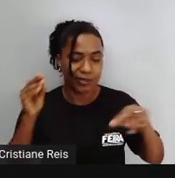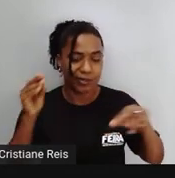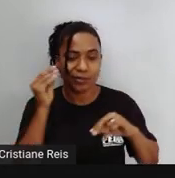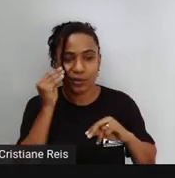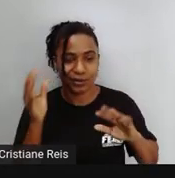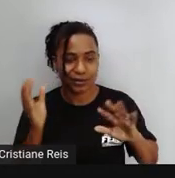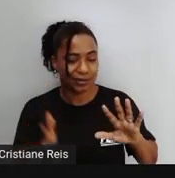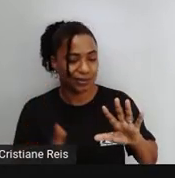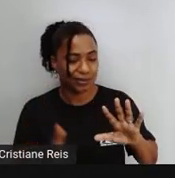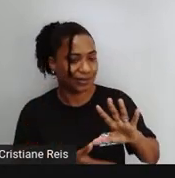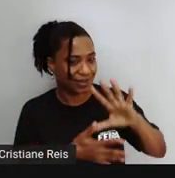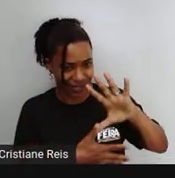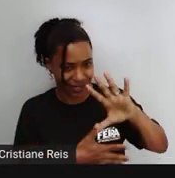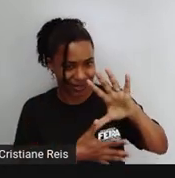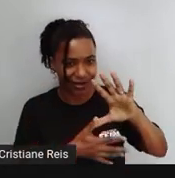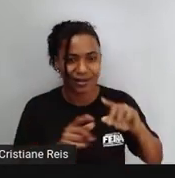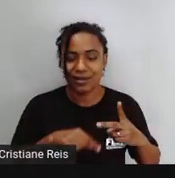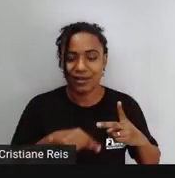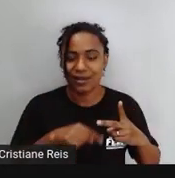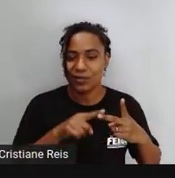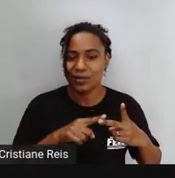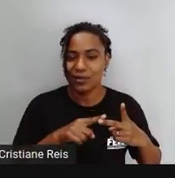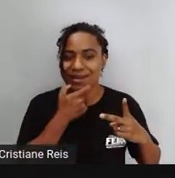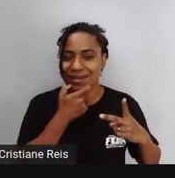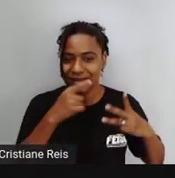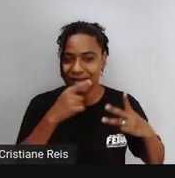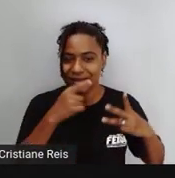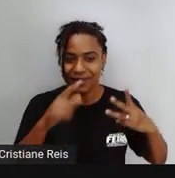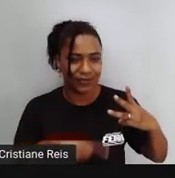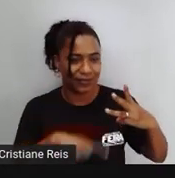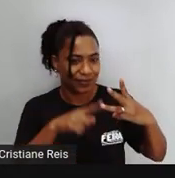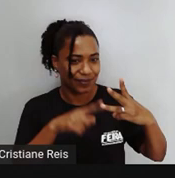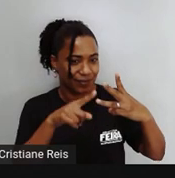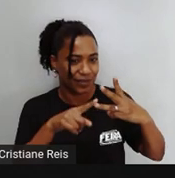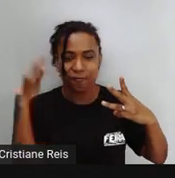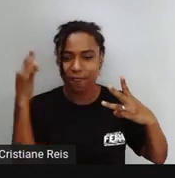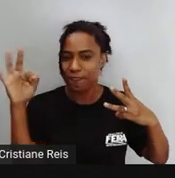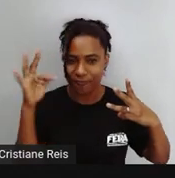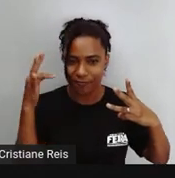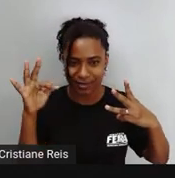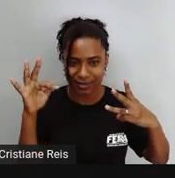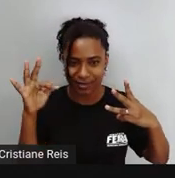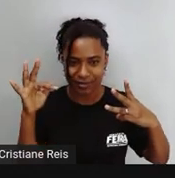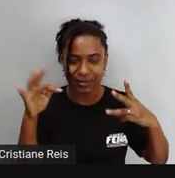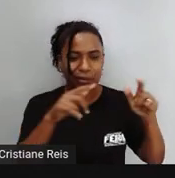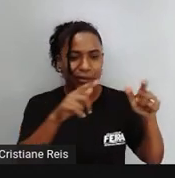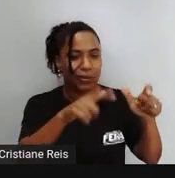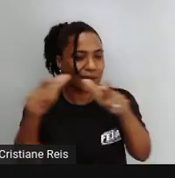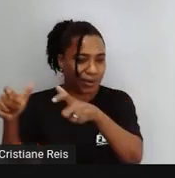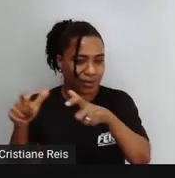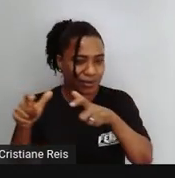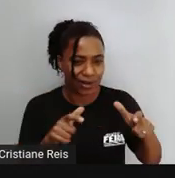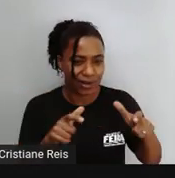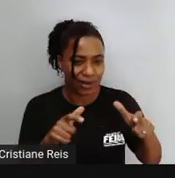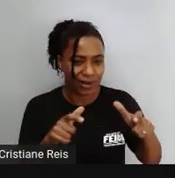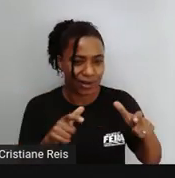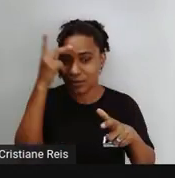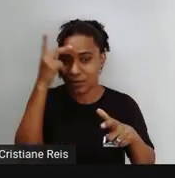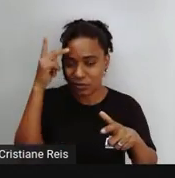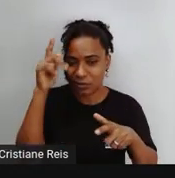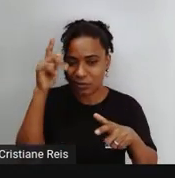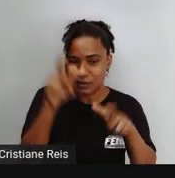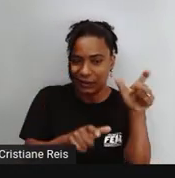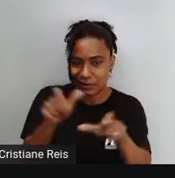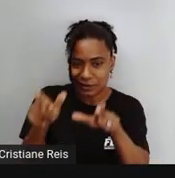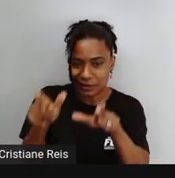segundo Na Inglaterra E no terceiro Na França Então Sigam as dicas Que eu dei para